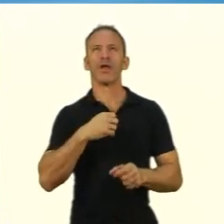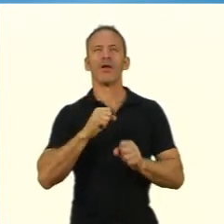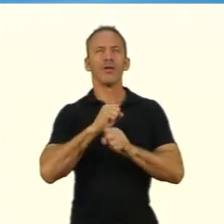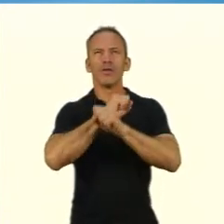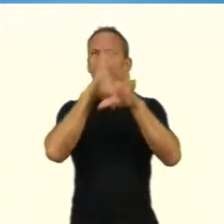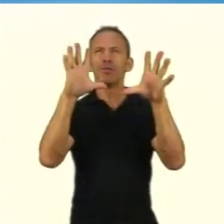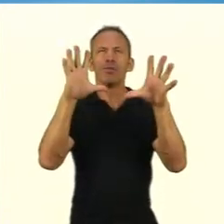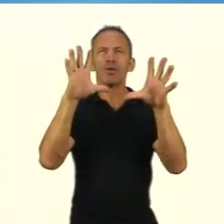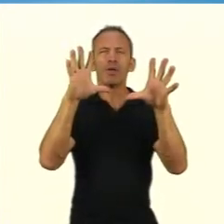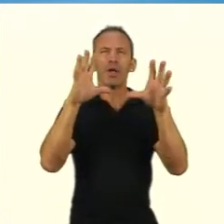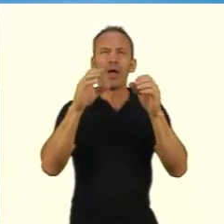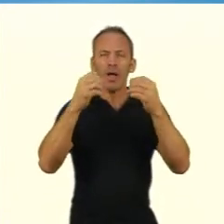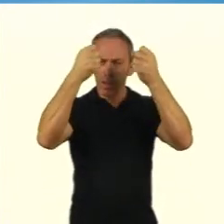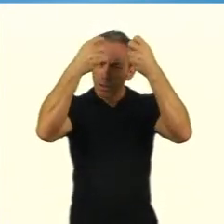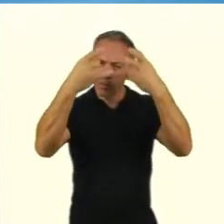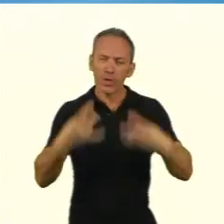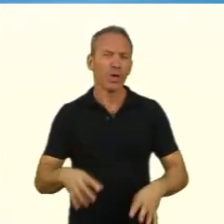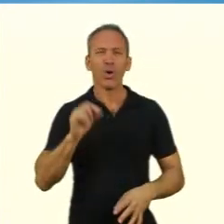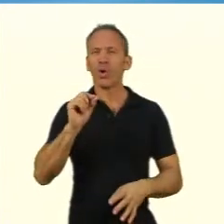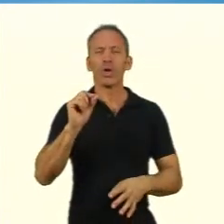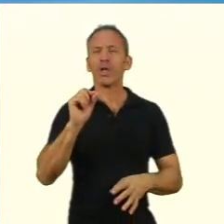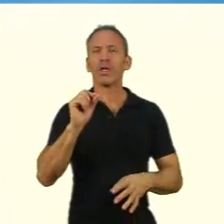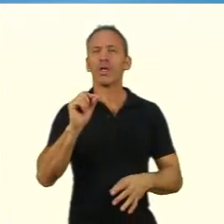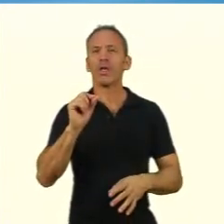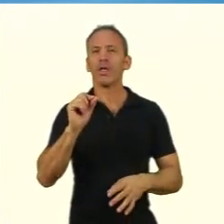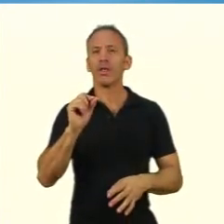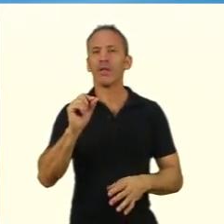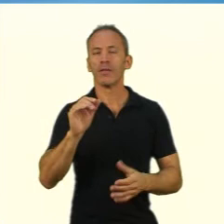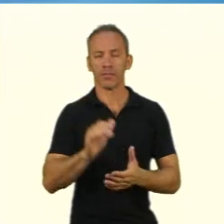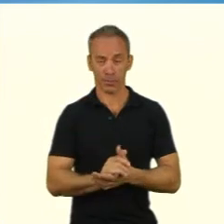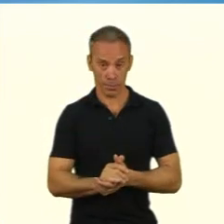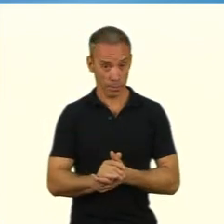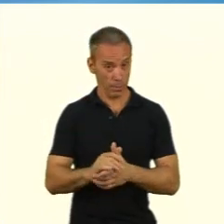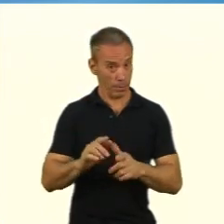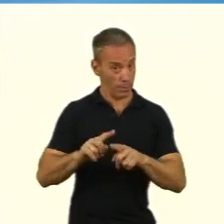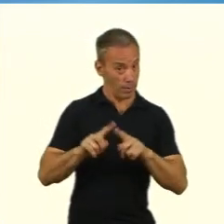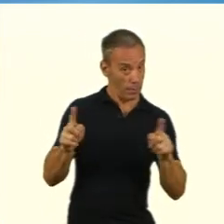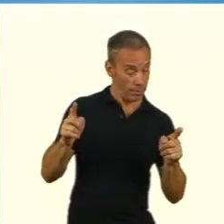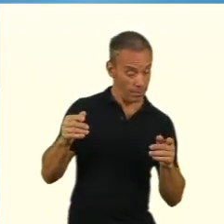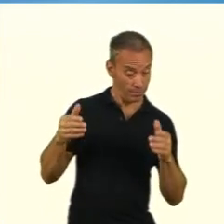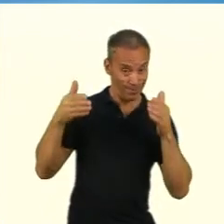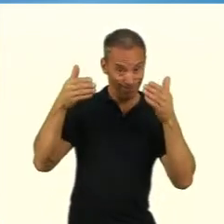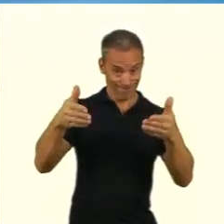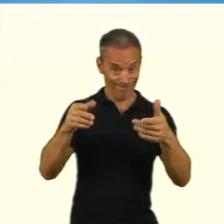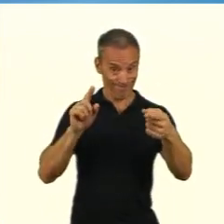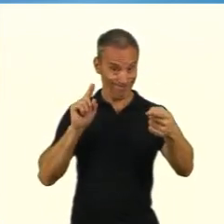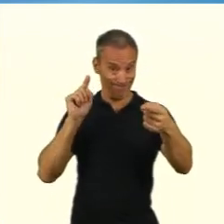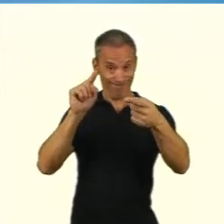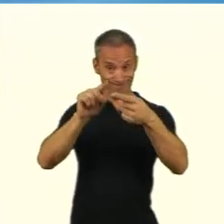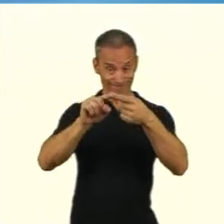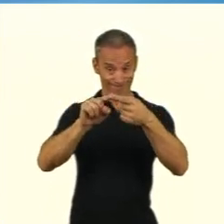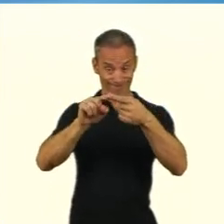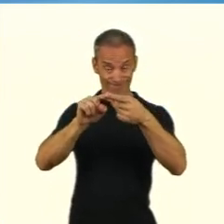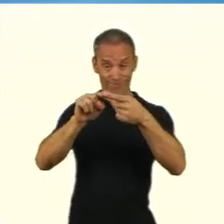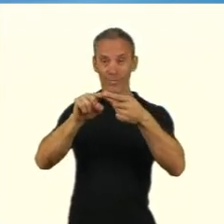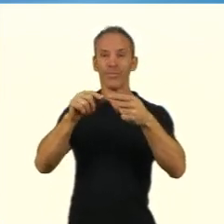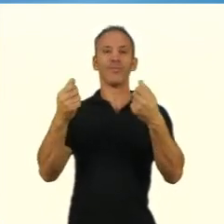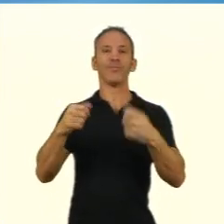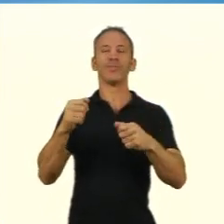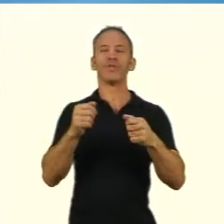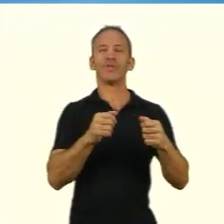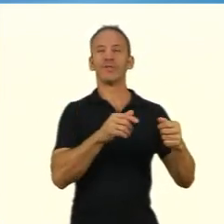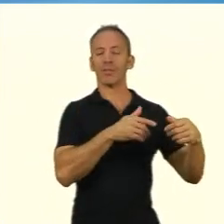não só no trabalho acadêmico na nossa vida no cotidiano nós temos metas a serem alcançadas e o que você quer